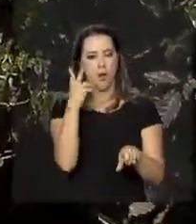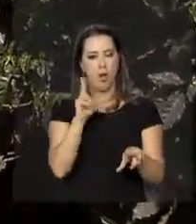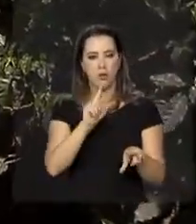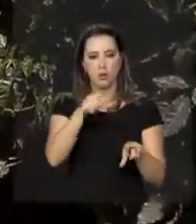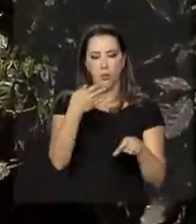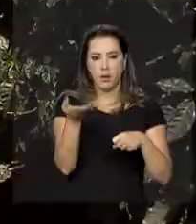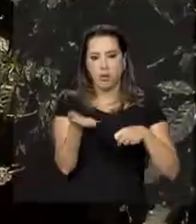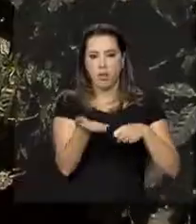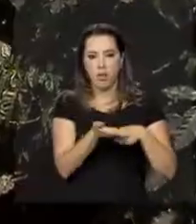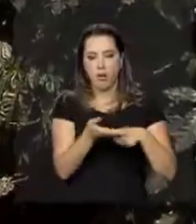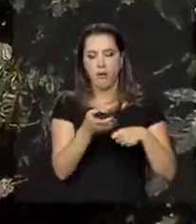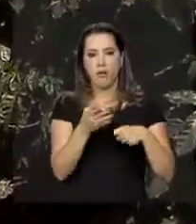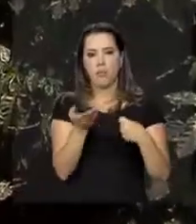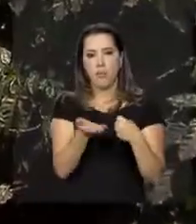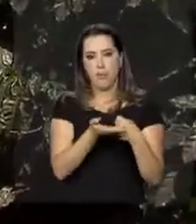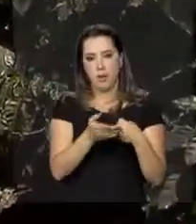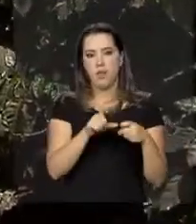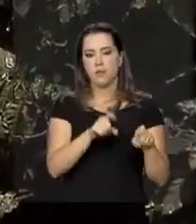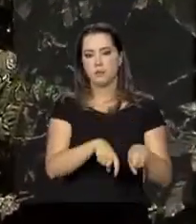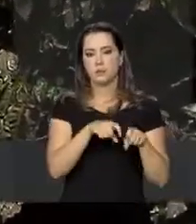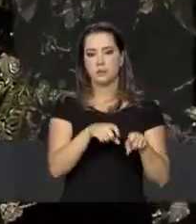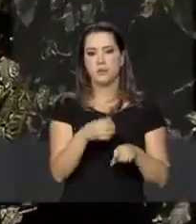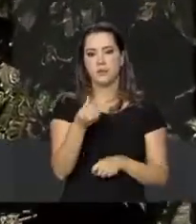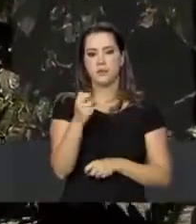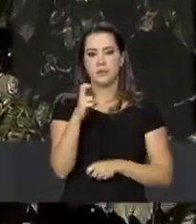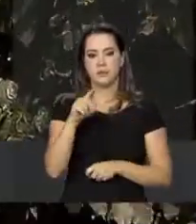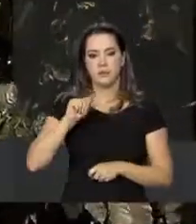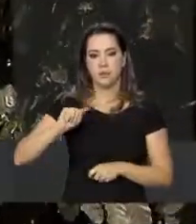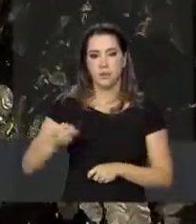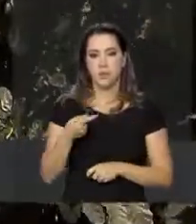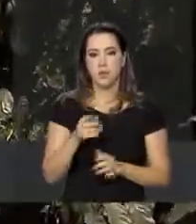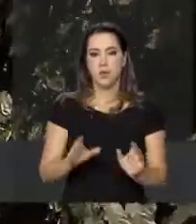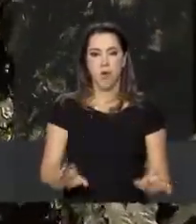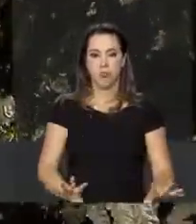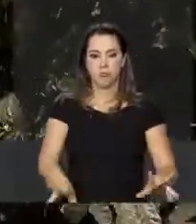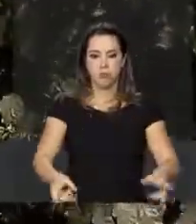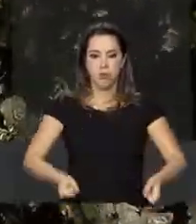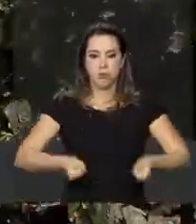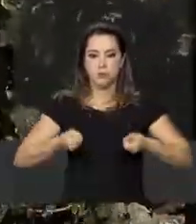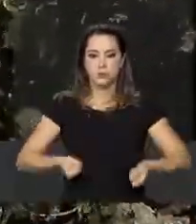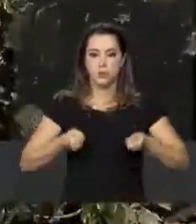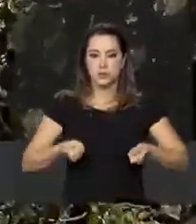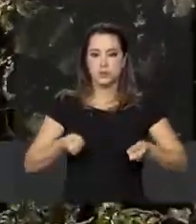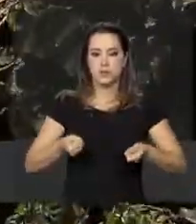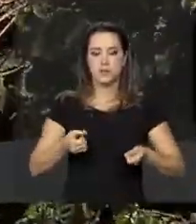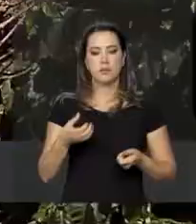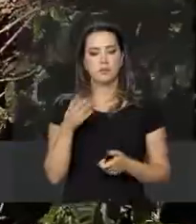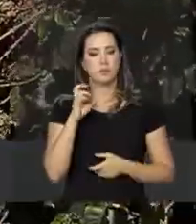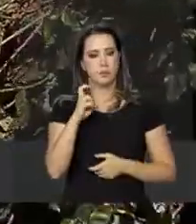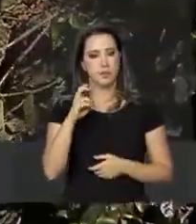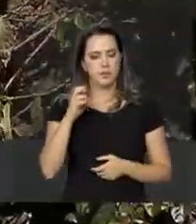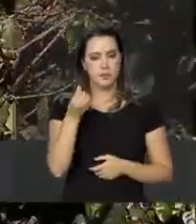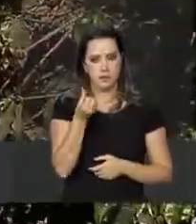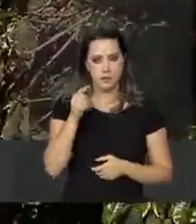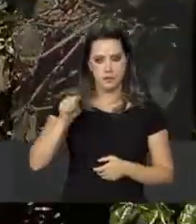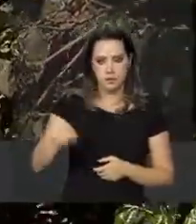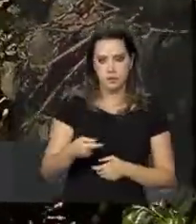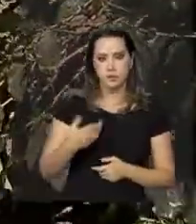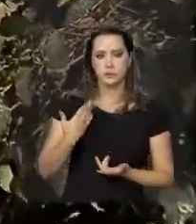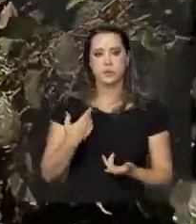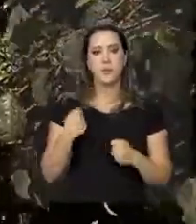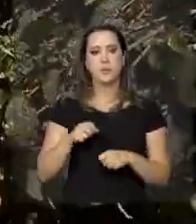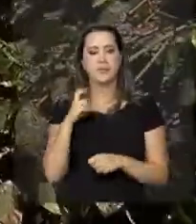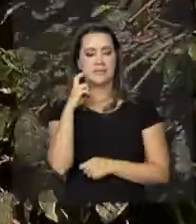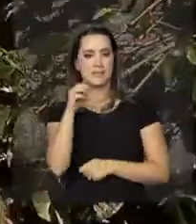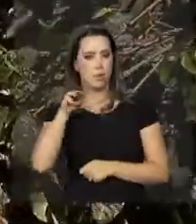450 mil sacas de grãos, como este café. E para manter essas duas safras, todo ano ele pega cerca de 5